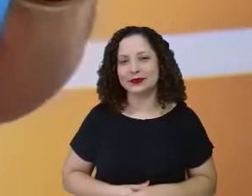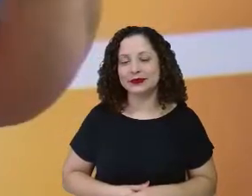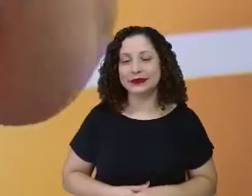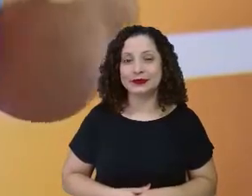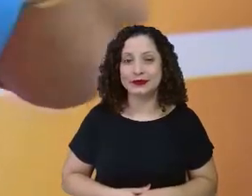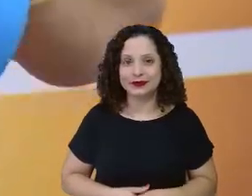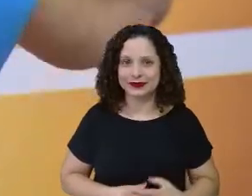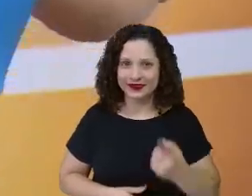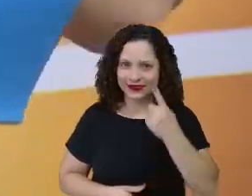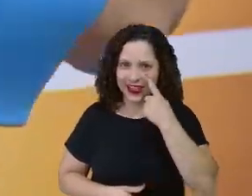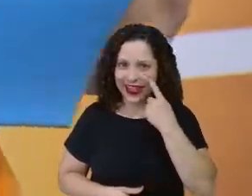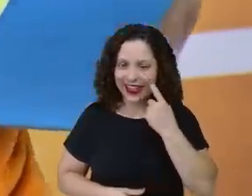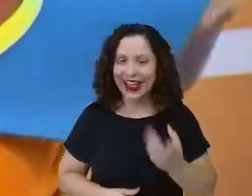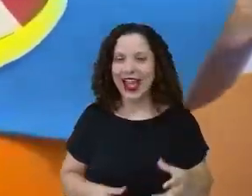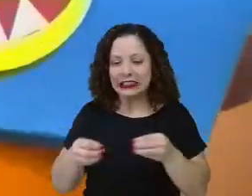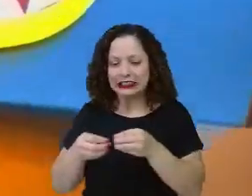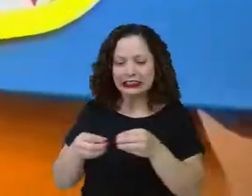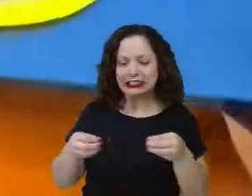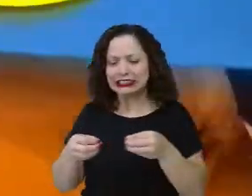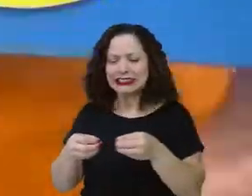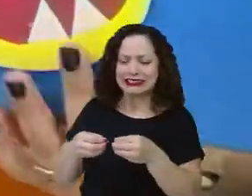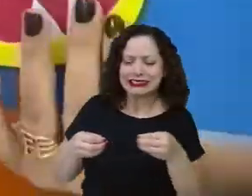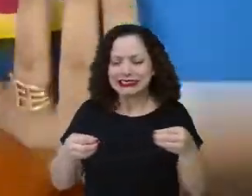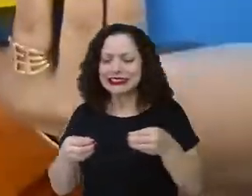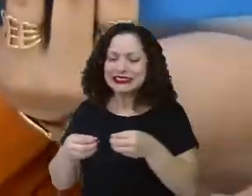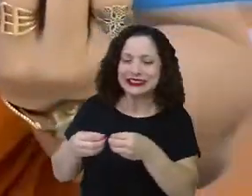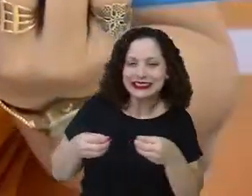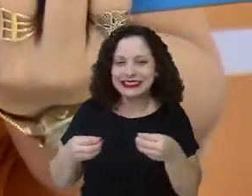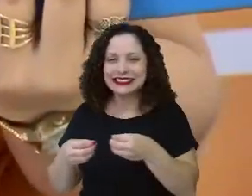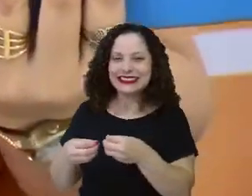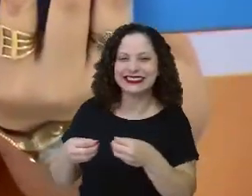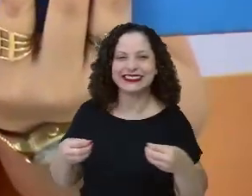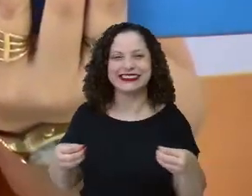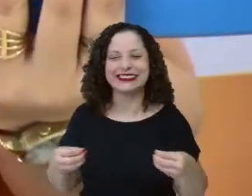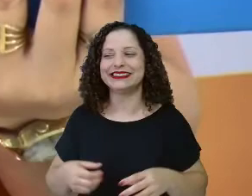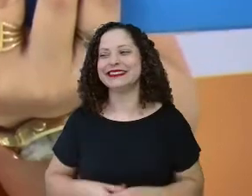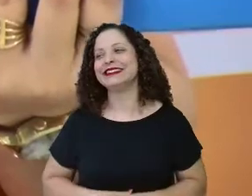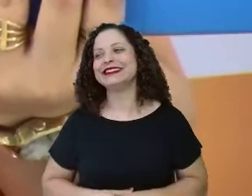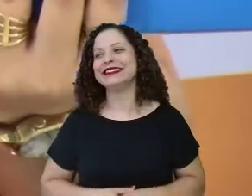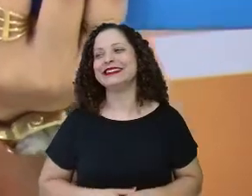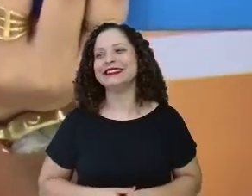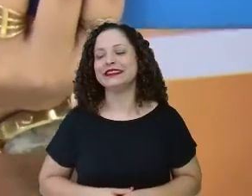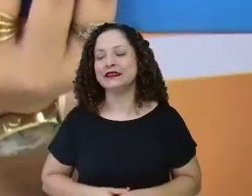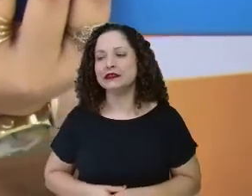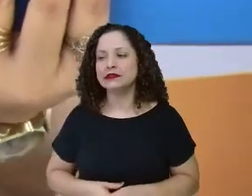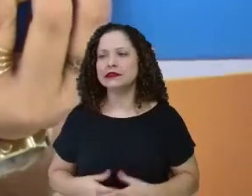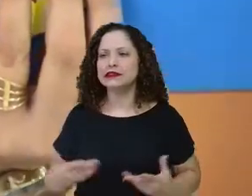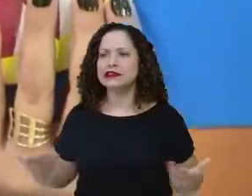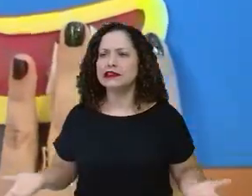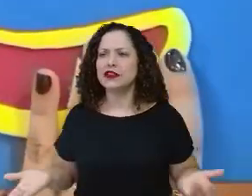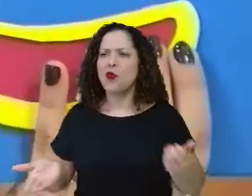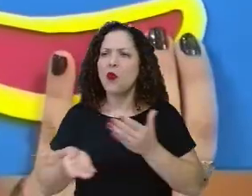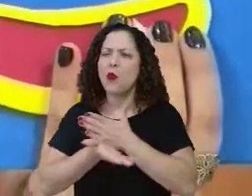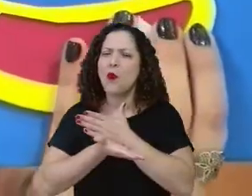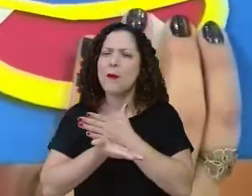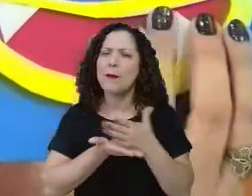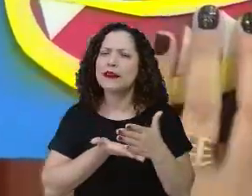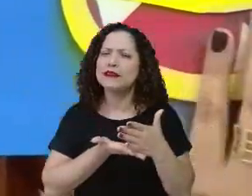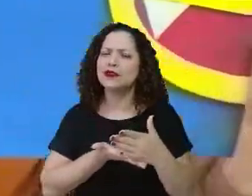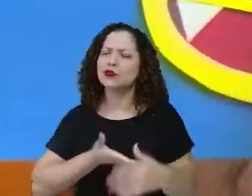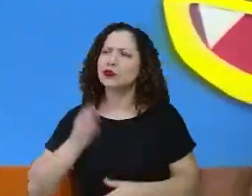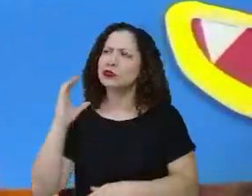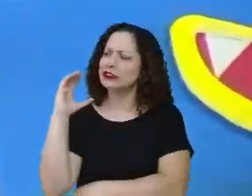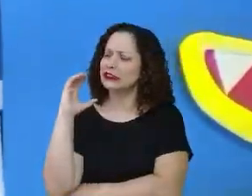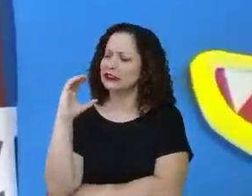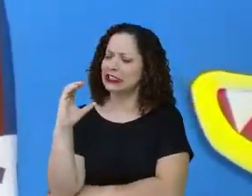Olha aí, Eita! Que o Papa Nome não quer soltar o nome, não! Olha aqui, ó! Será que é essa agora? C